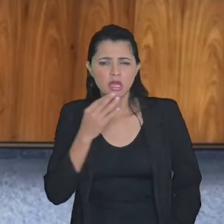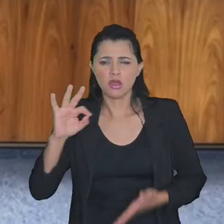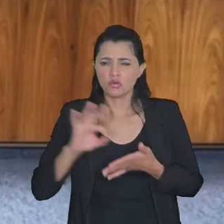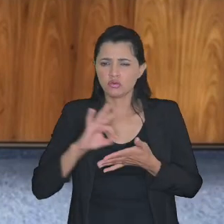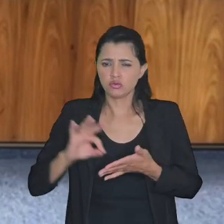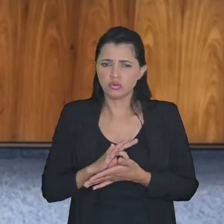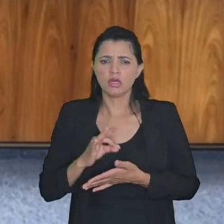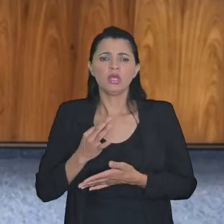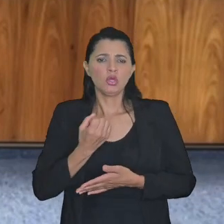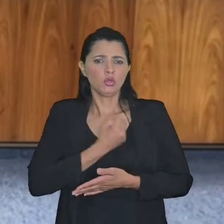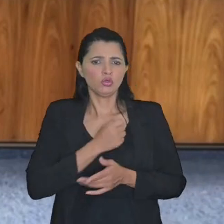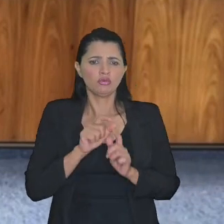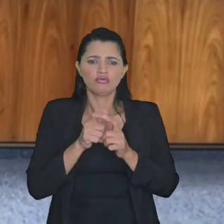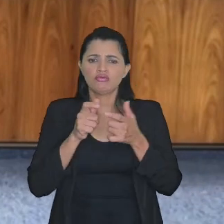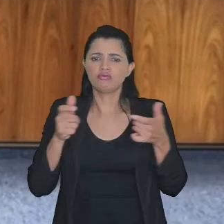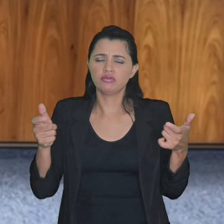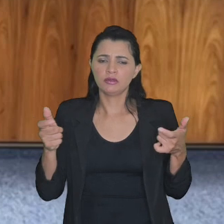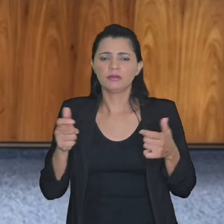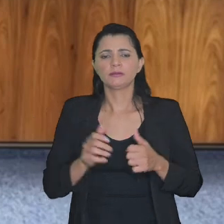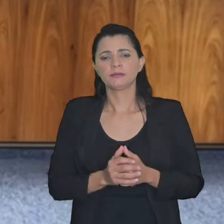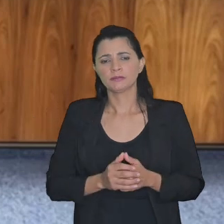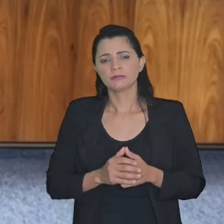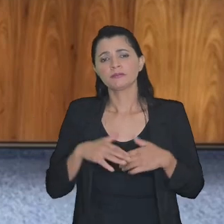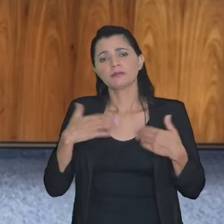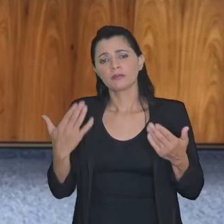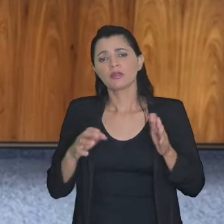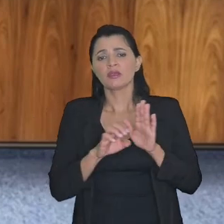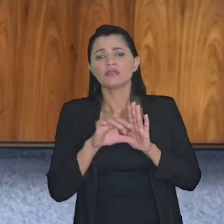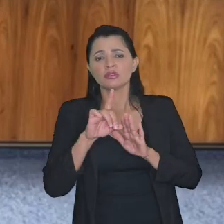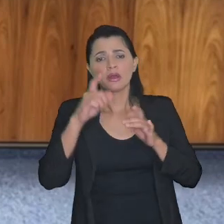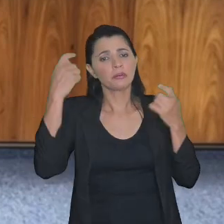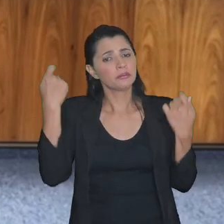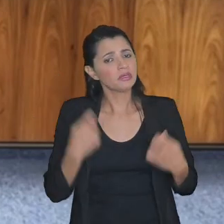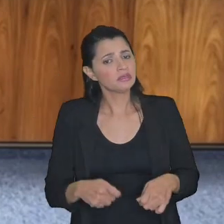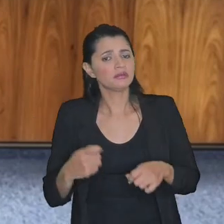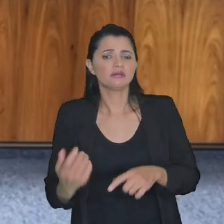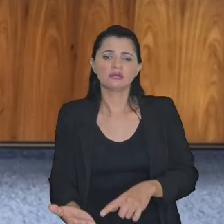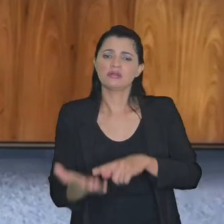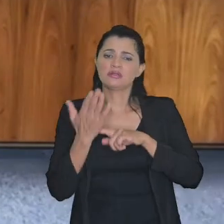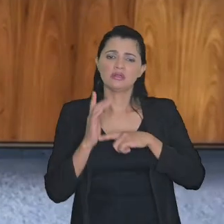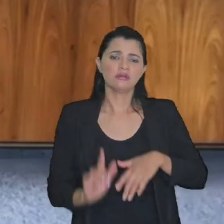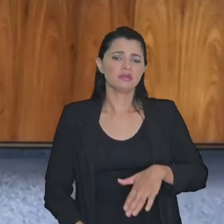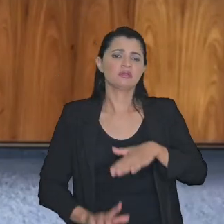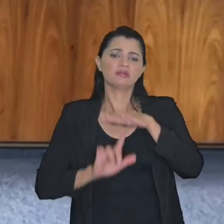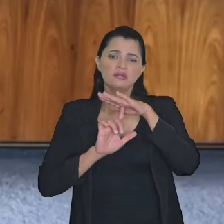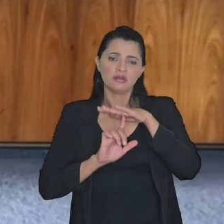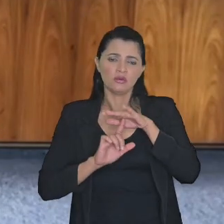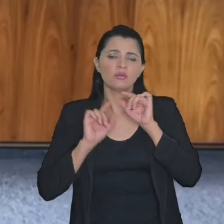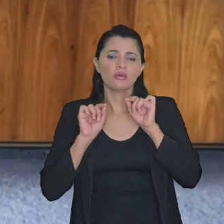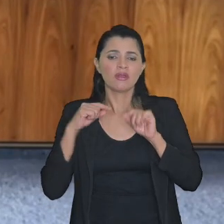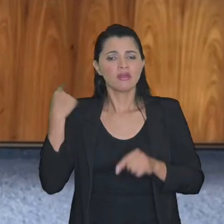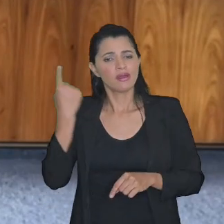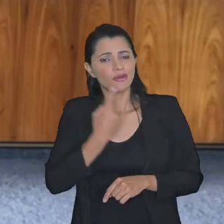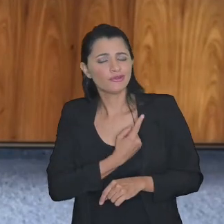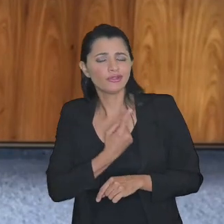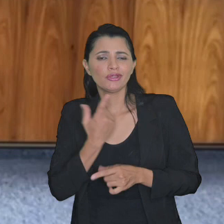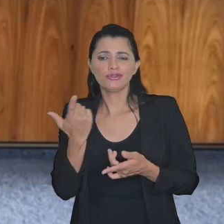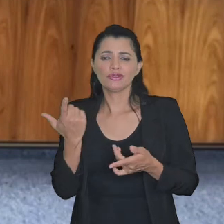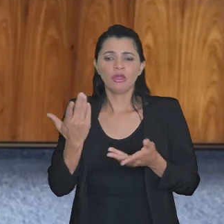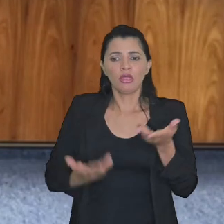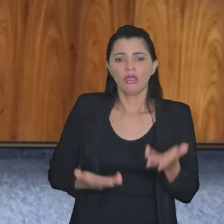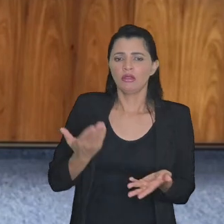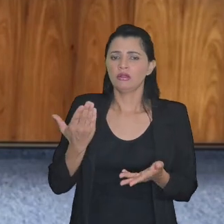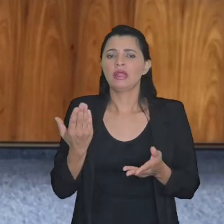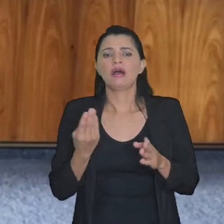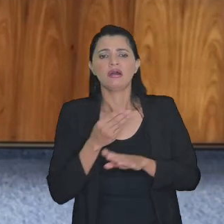enfim é um número realmente muito grande então os editais precisam trazer essa limitação para que a gente não gere um